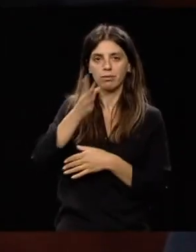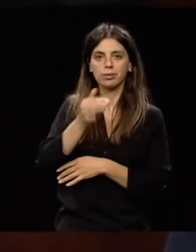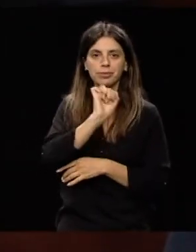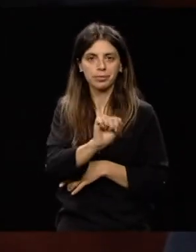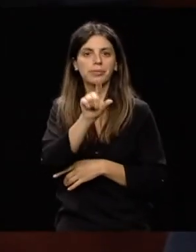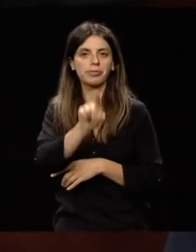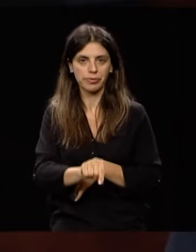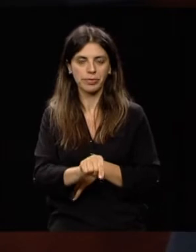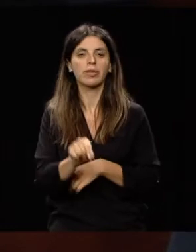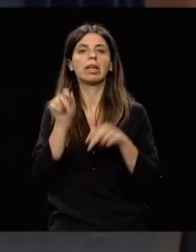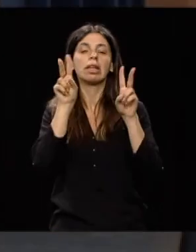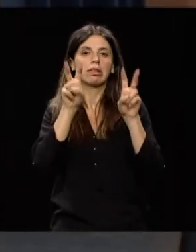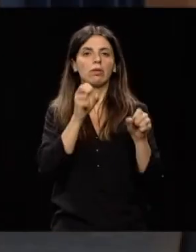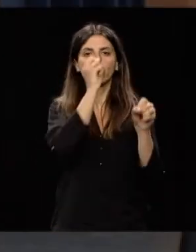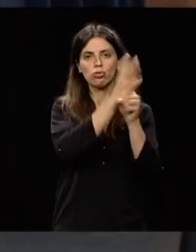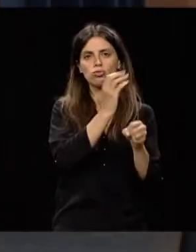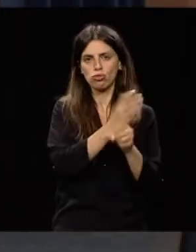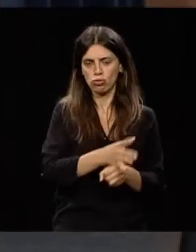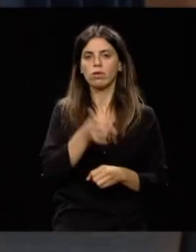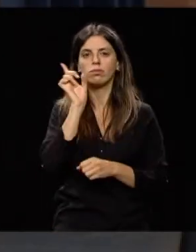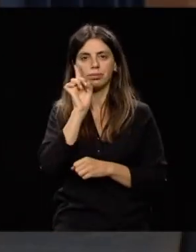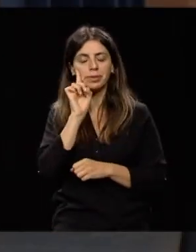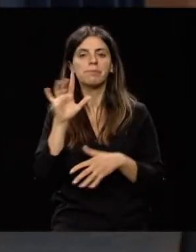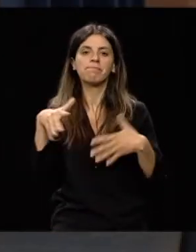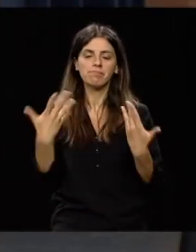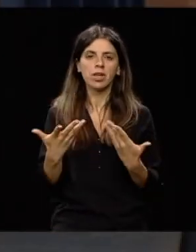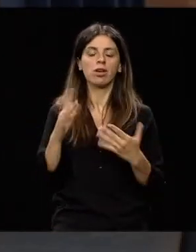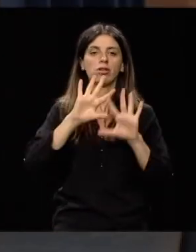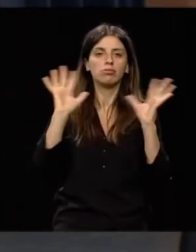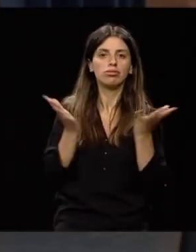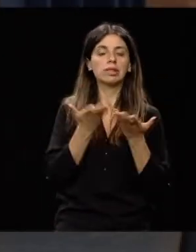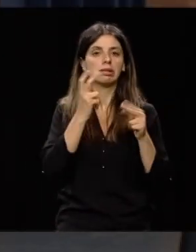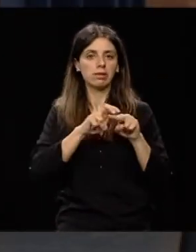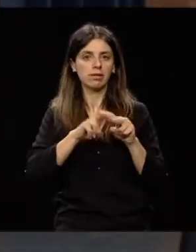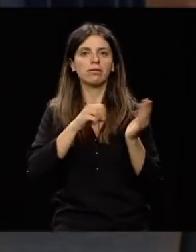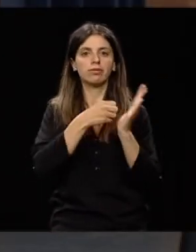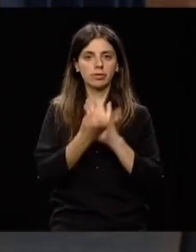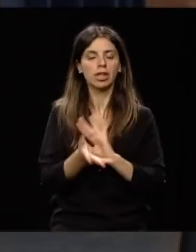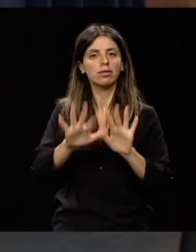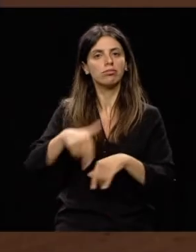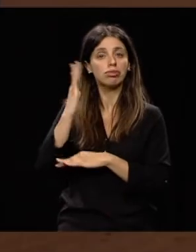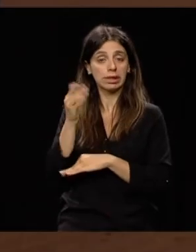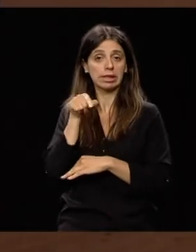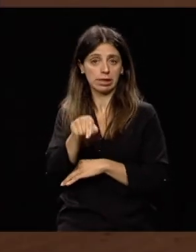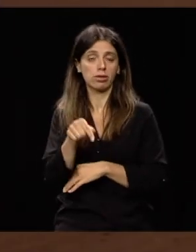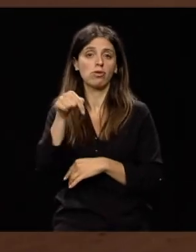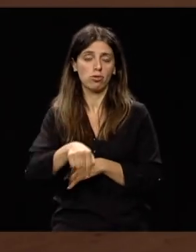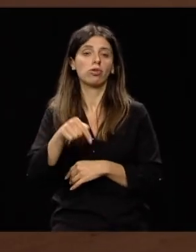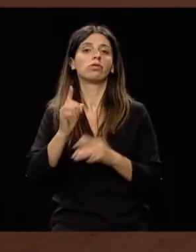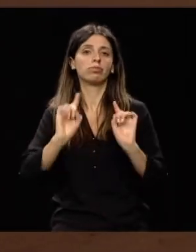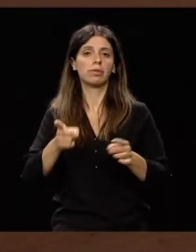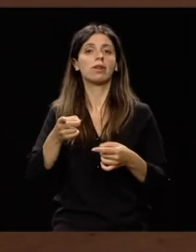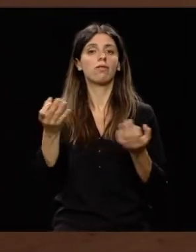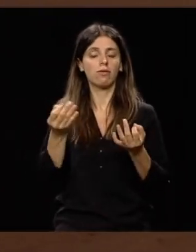conferência arrancou hoje às 9 da manhã, contou com a presença de colegas e investigadores de